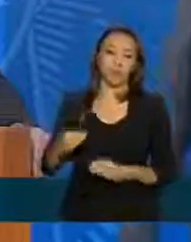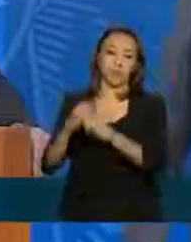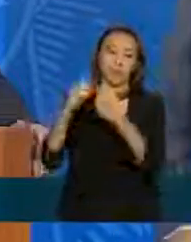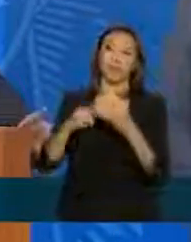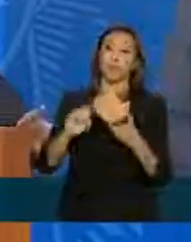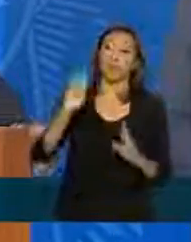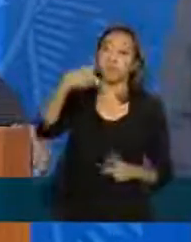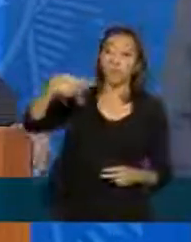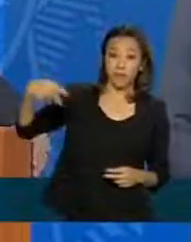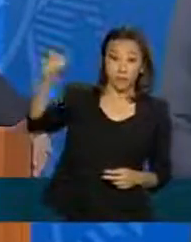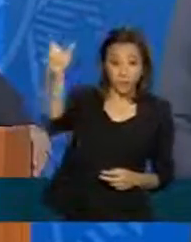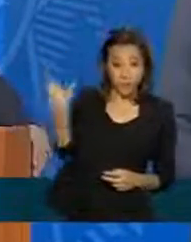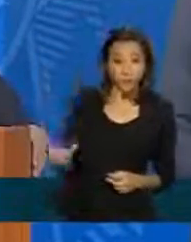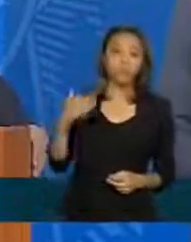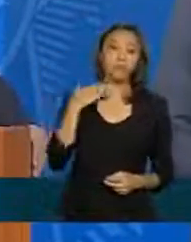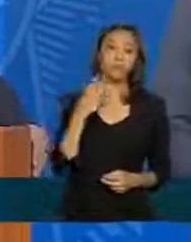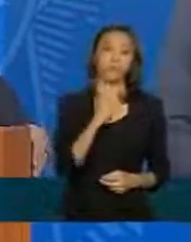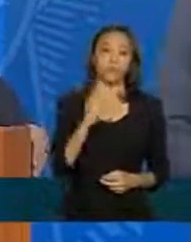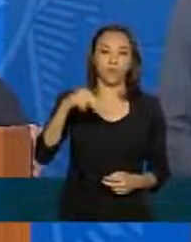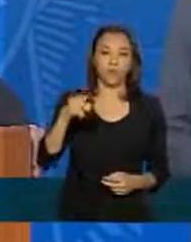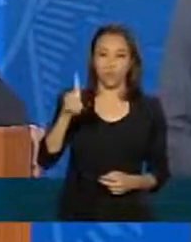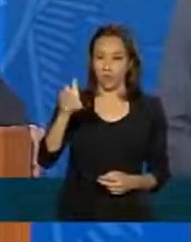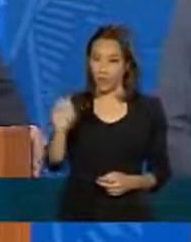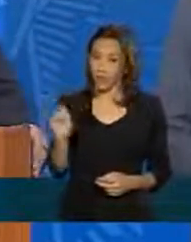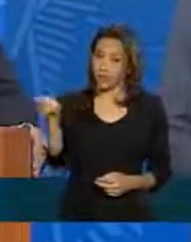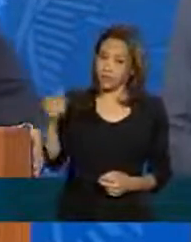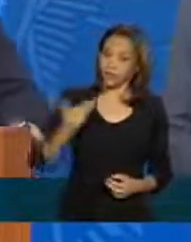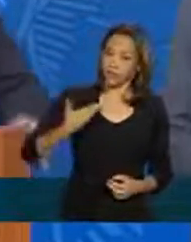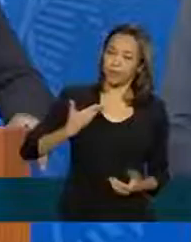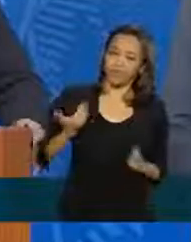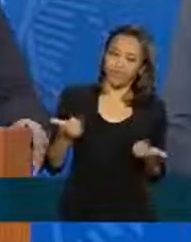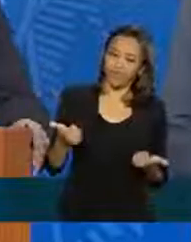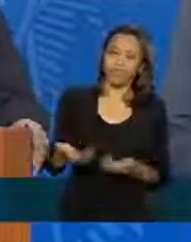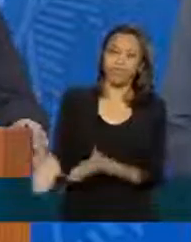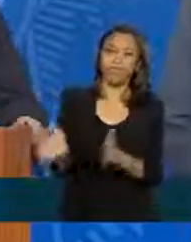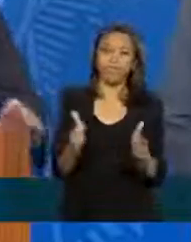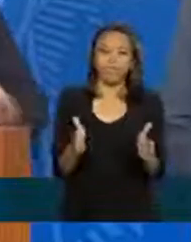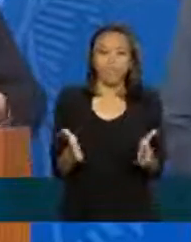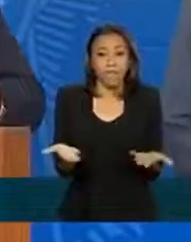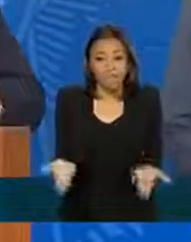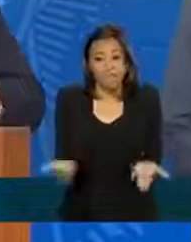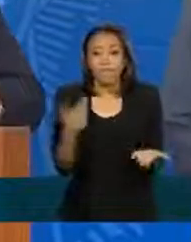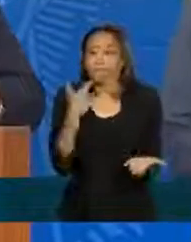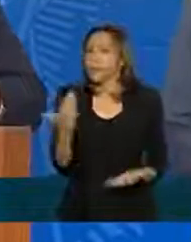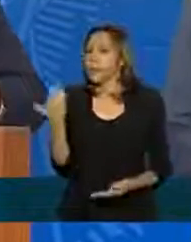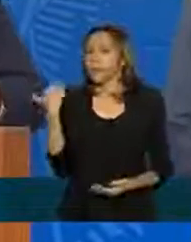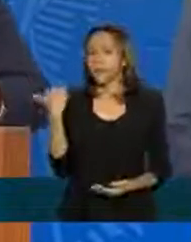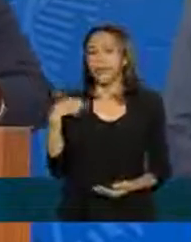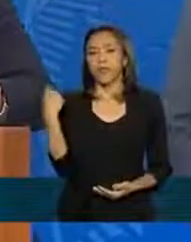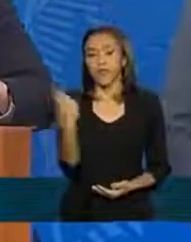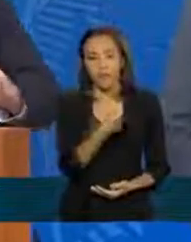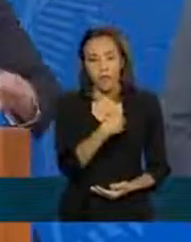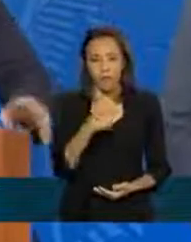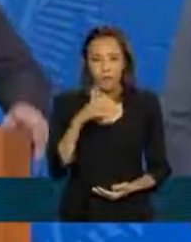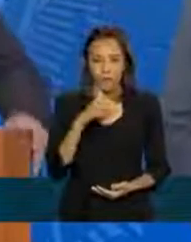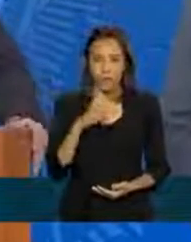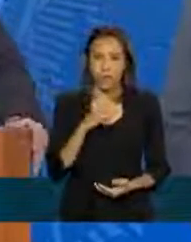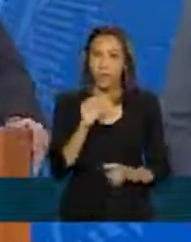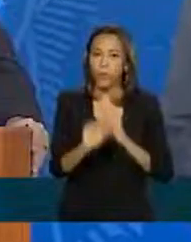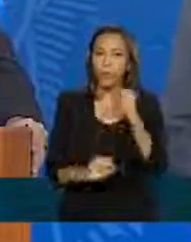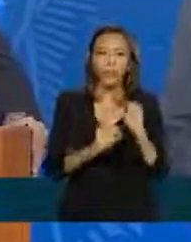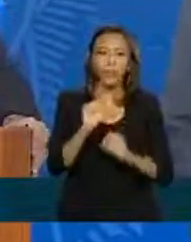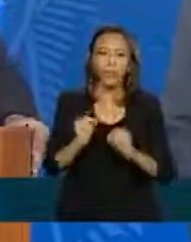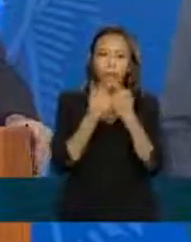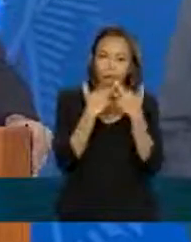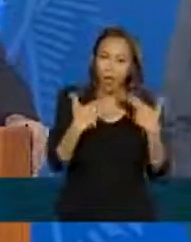BNDES, amigo Gustavo Montesano. Bom, recentemente nós tivemos uma grande inovação na